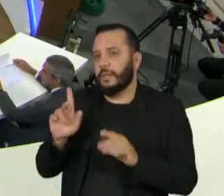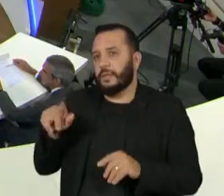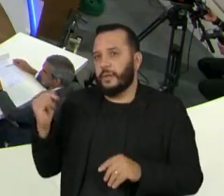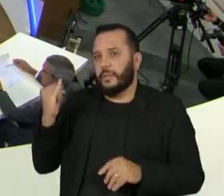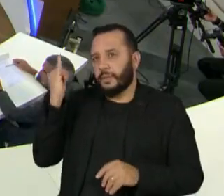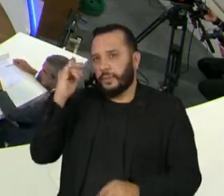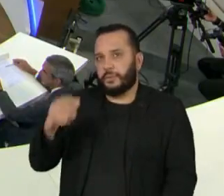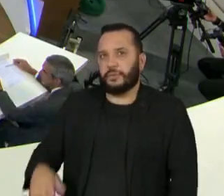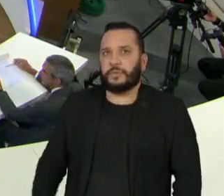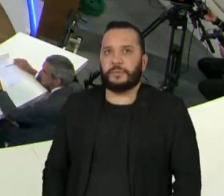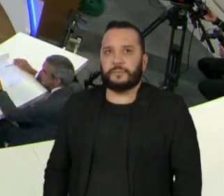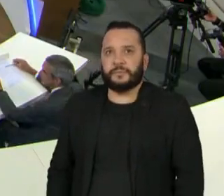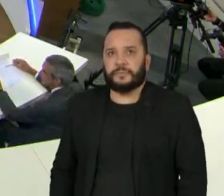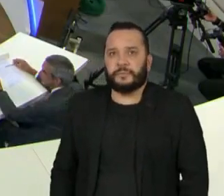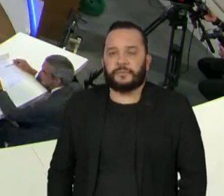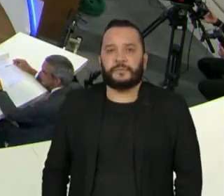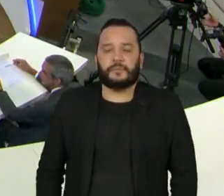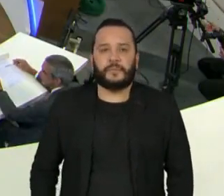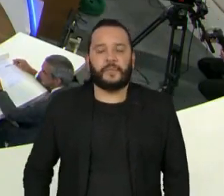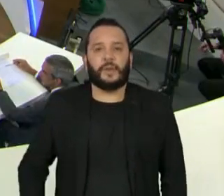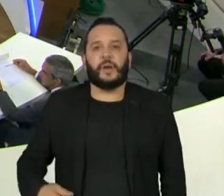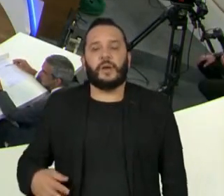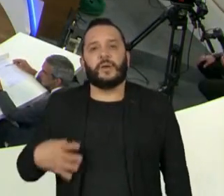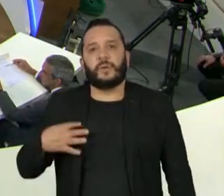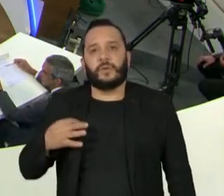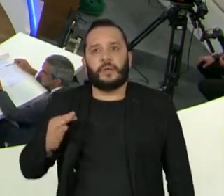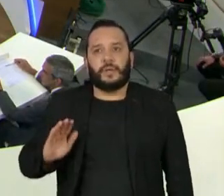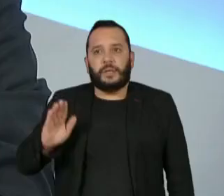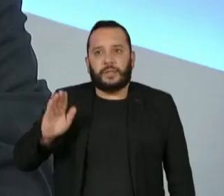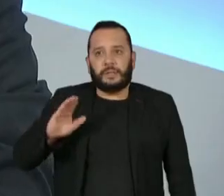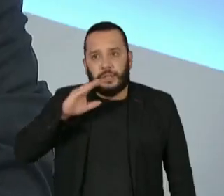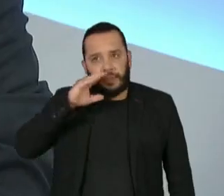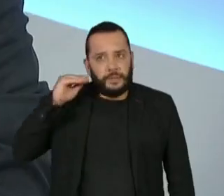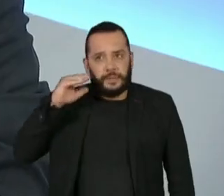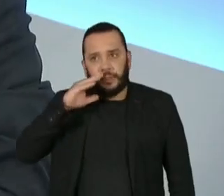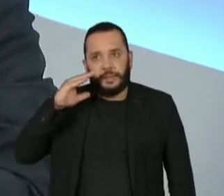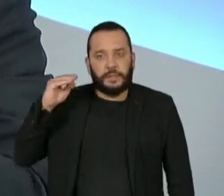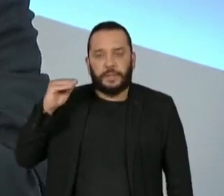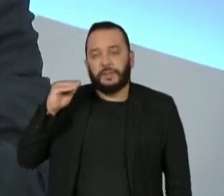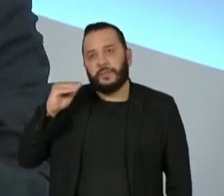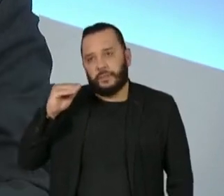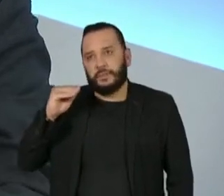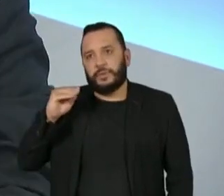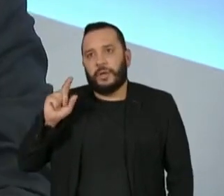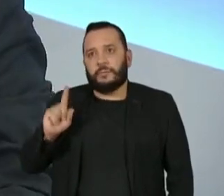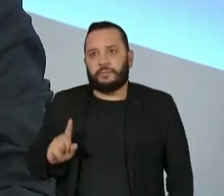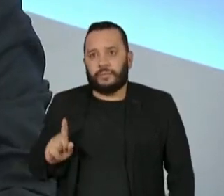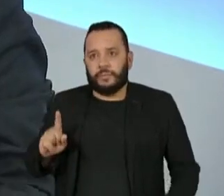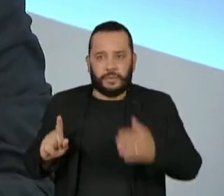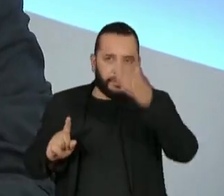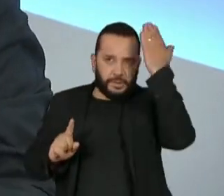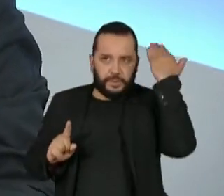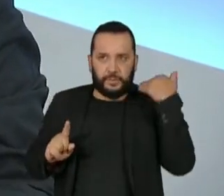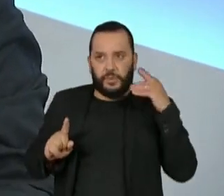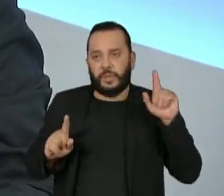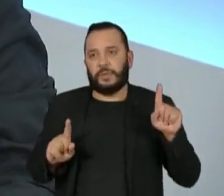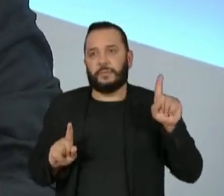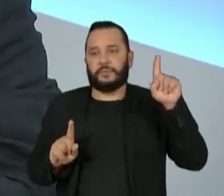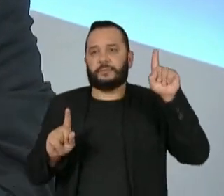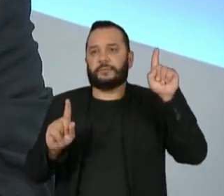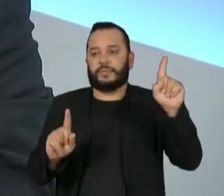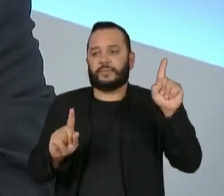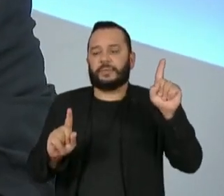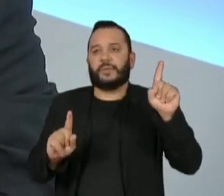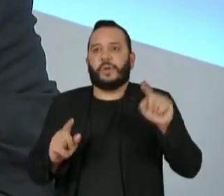Maurício, o candidato Ciro Gomes ficou atrás da candidata Simone Tebet nacionalmente, mais de um ponto